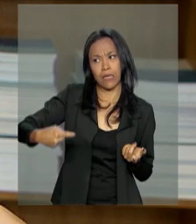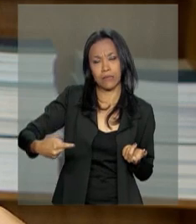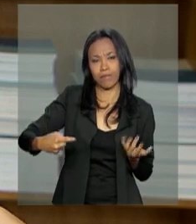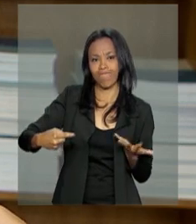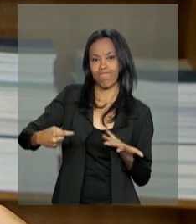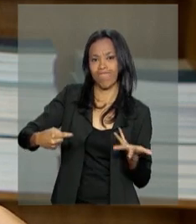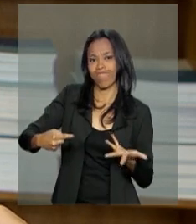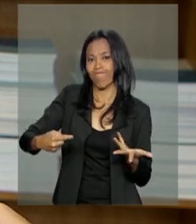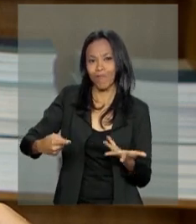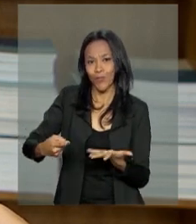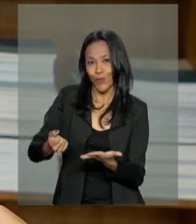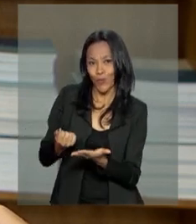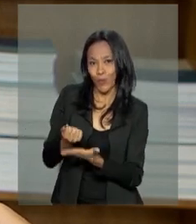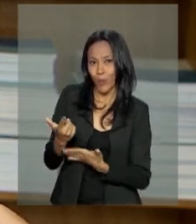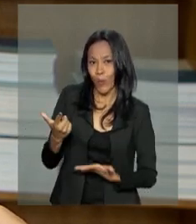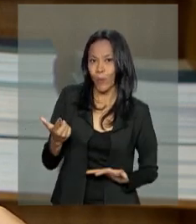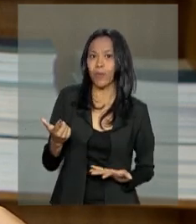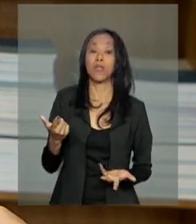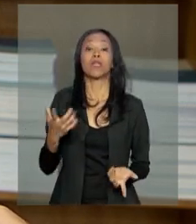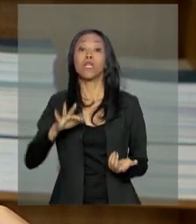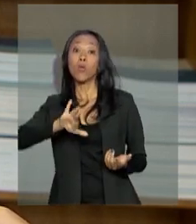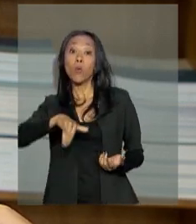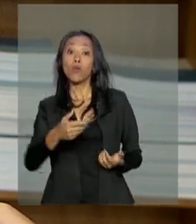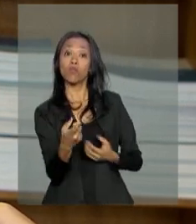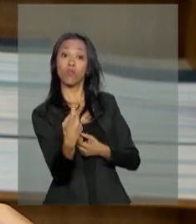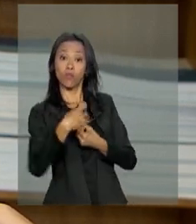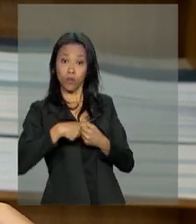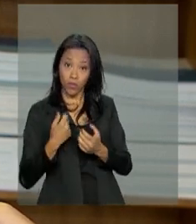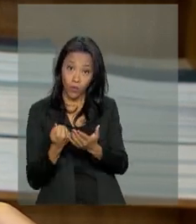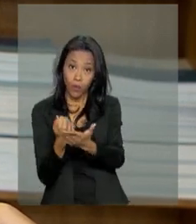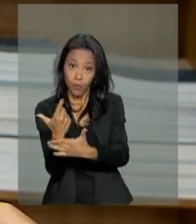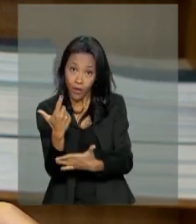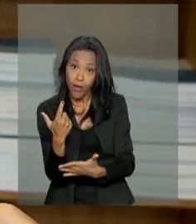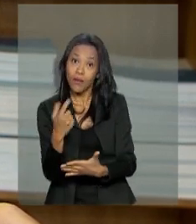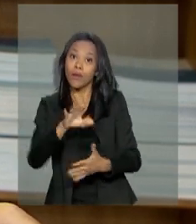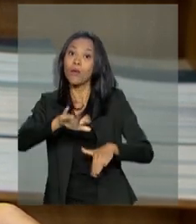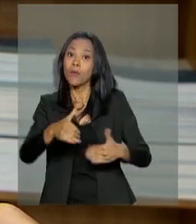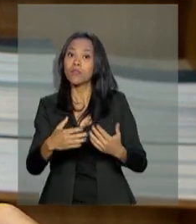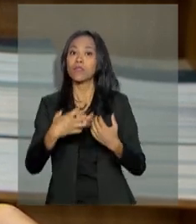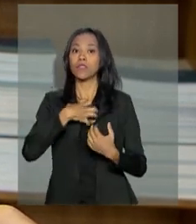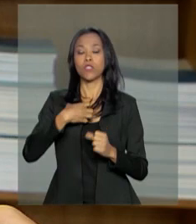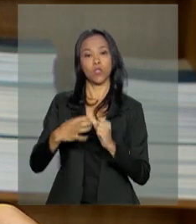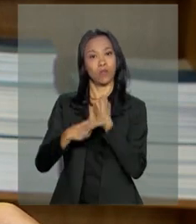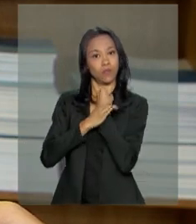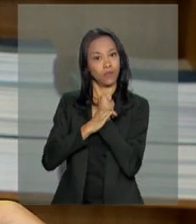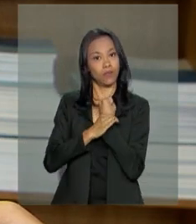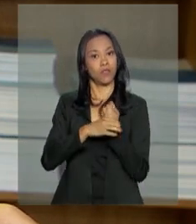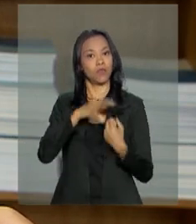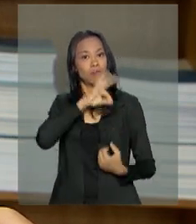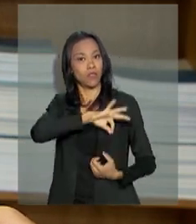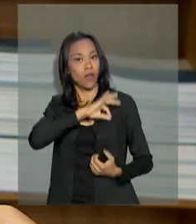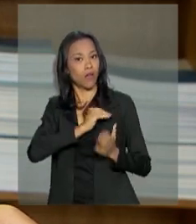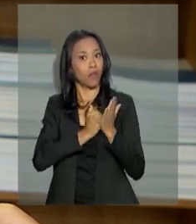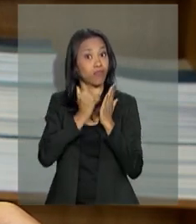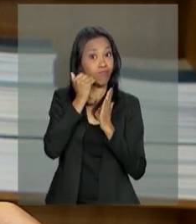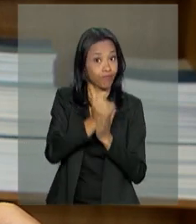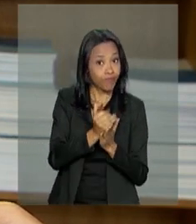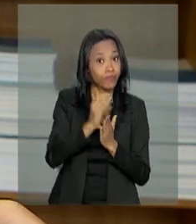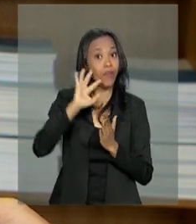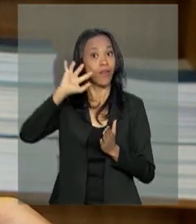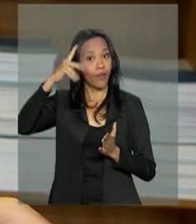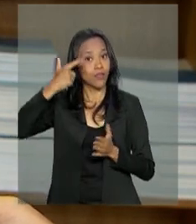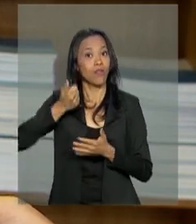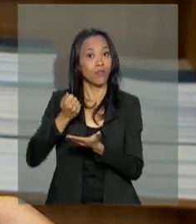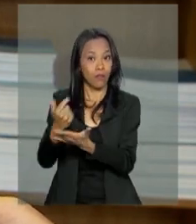volta para o mercado comprar o automóvel no momento em que ele está mais confiante, sua renda está crescendo. Ou